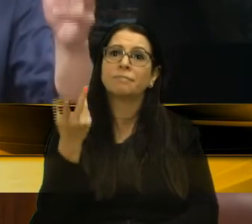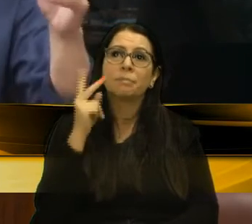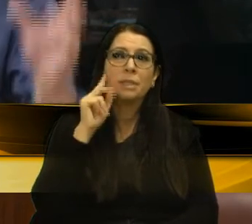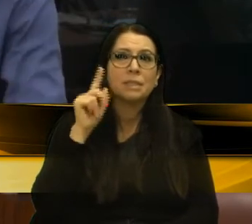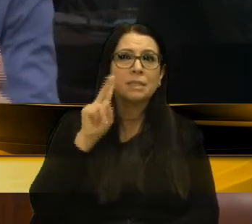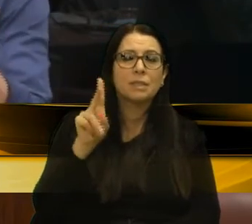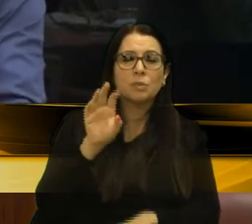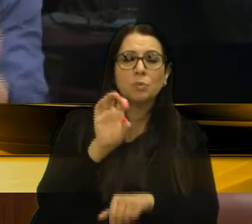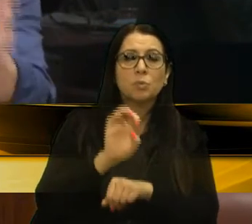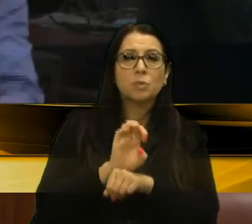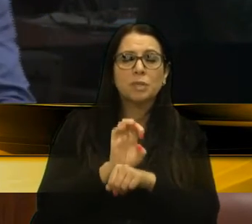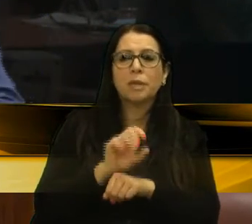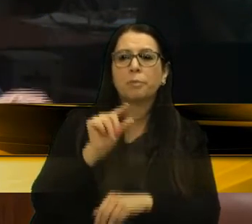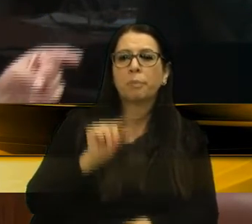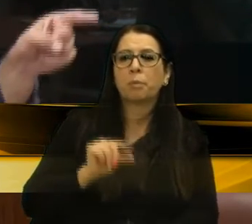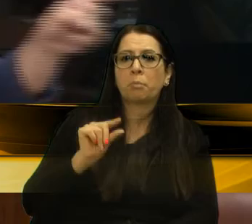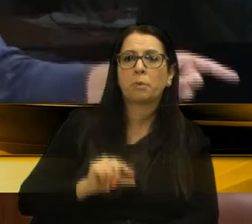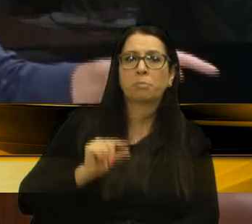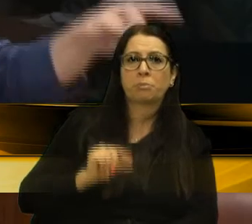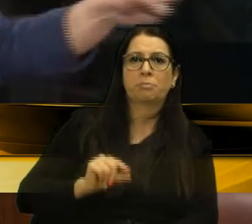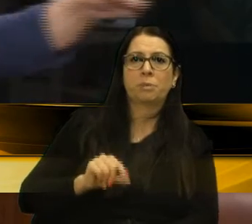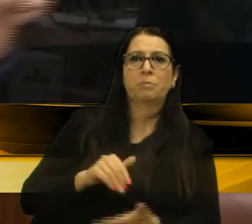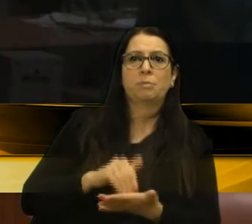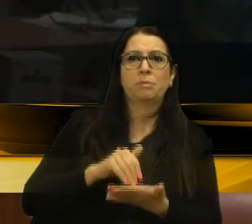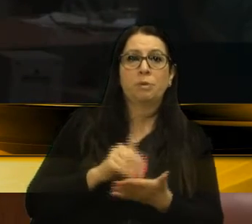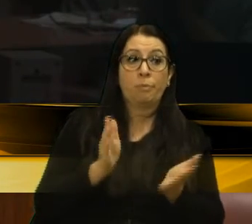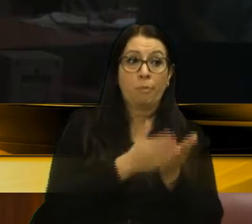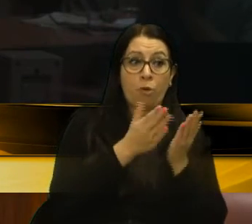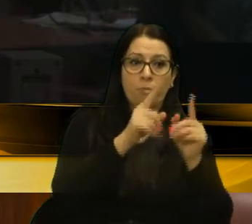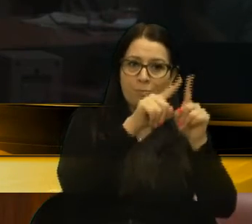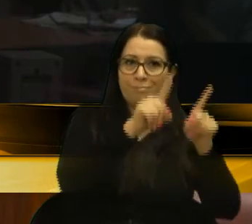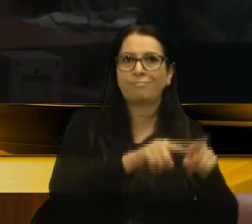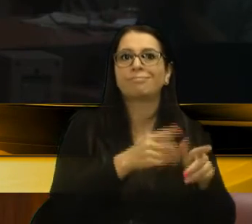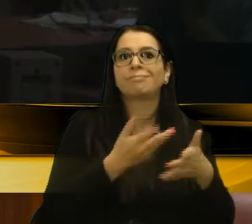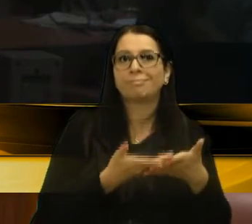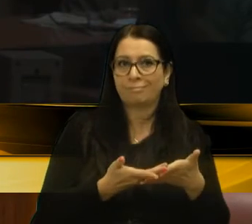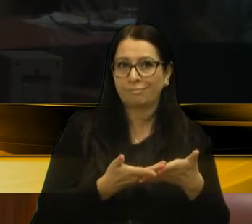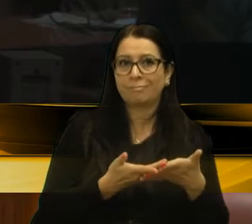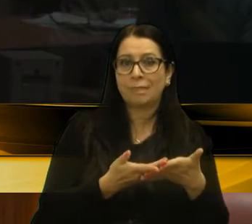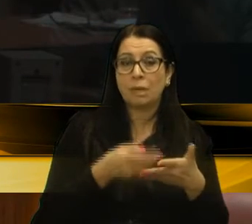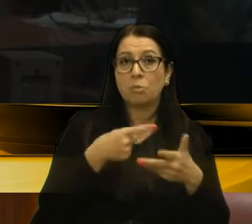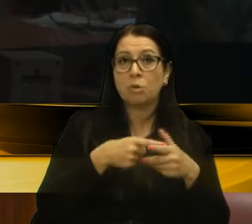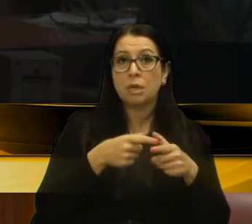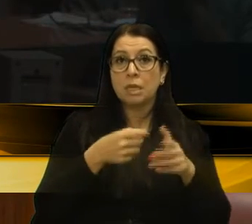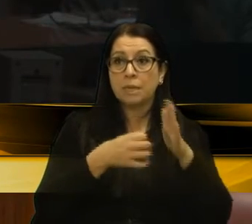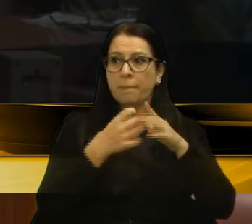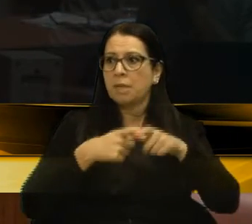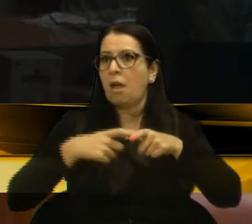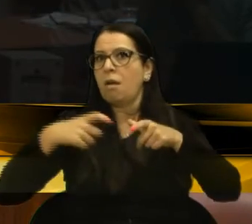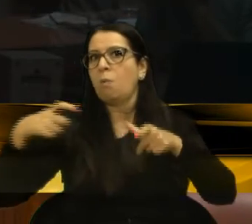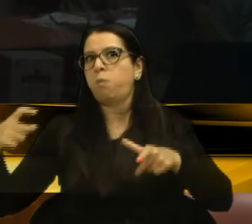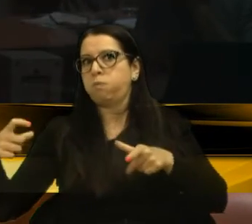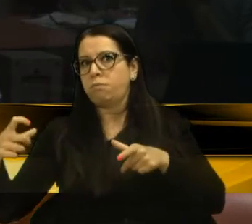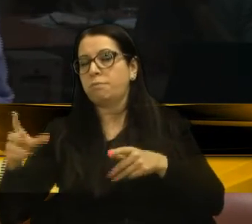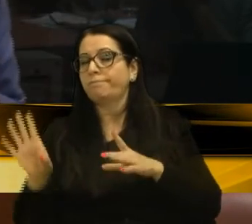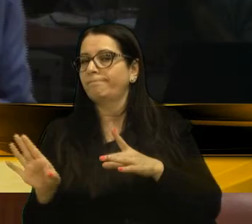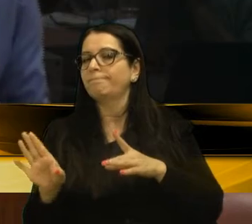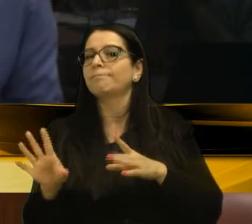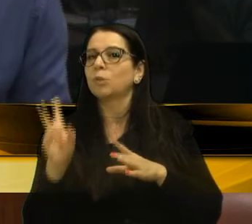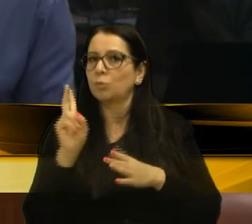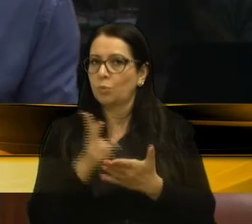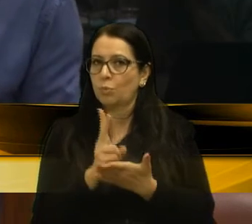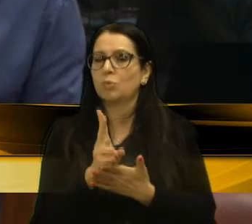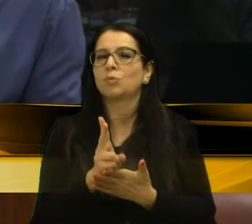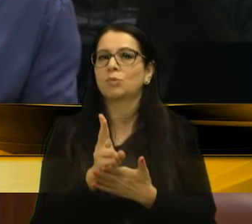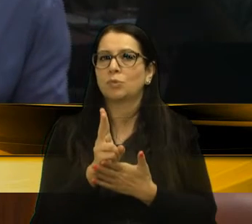de um Estado mínimo, do mínimo, do mínimo, para o pobre e para servidor. Porque para as grandes empresas ainda continua